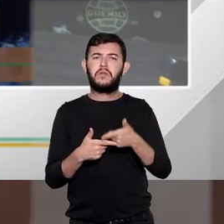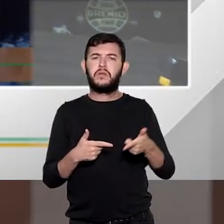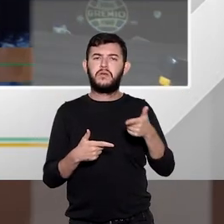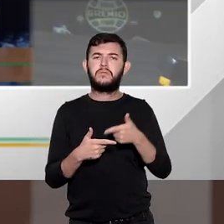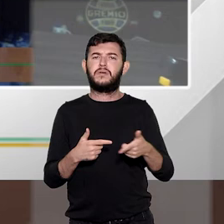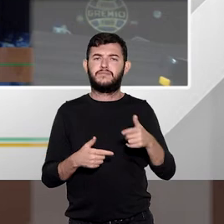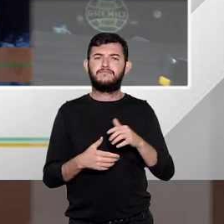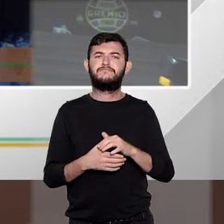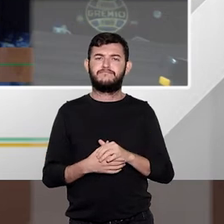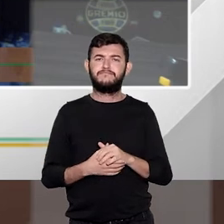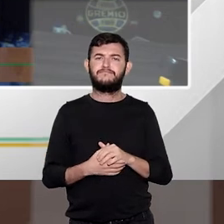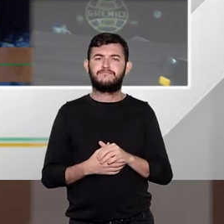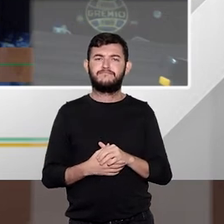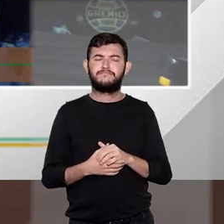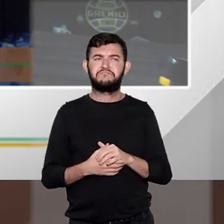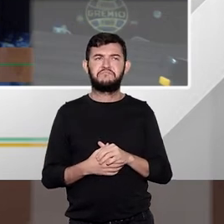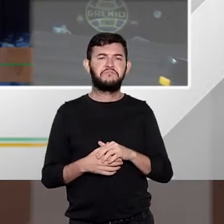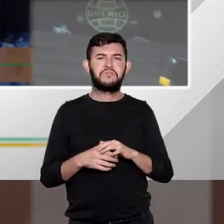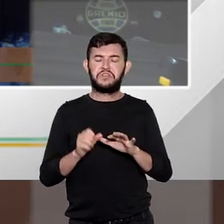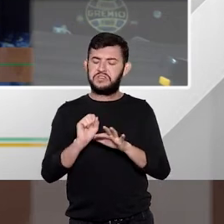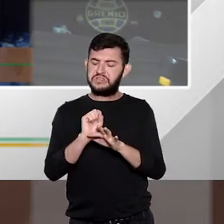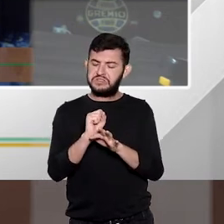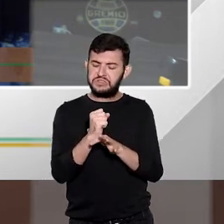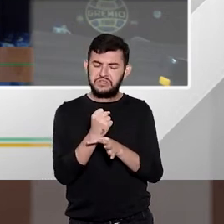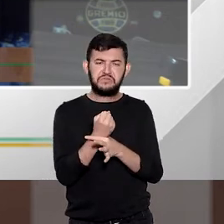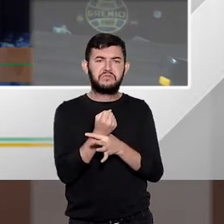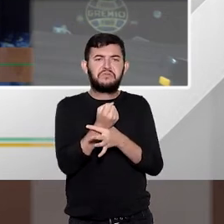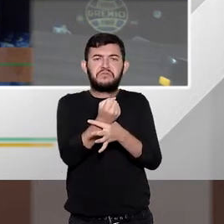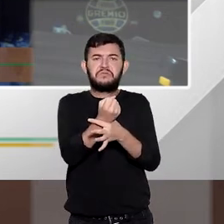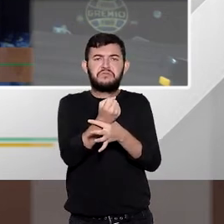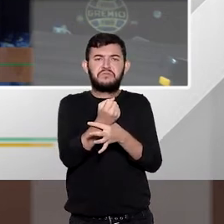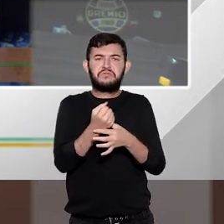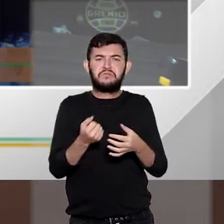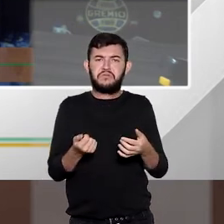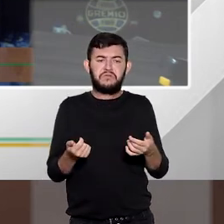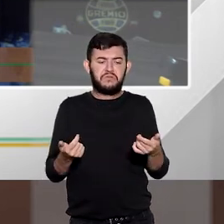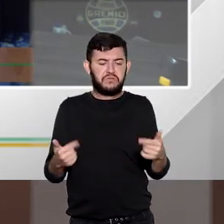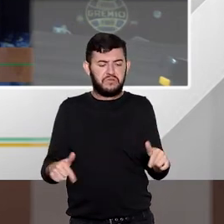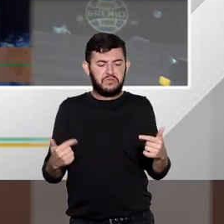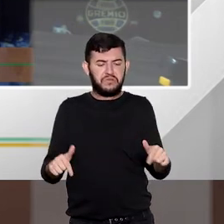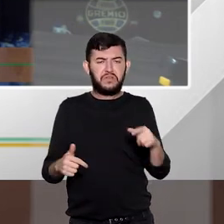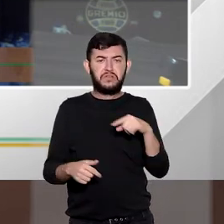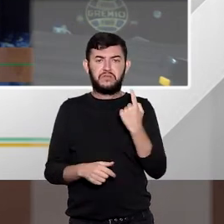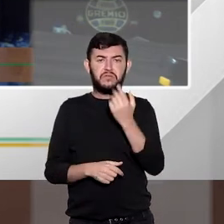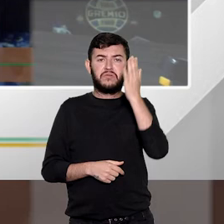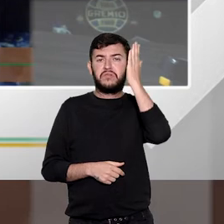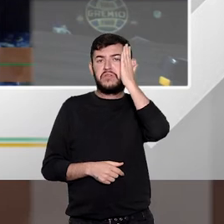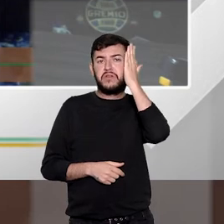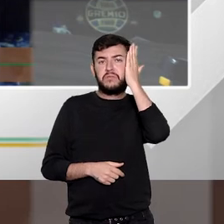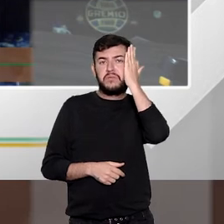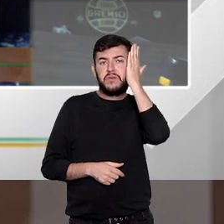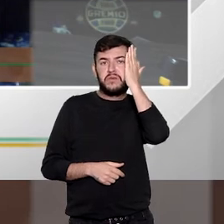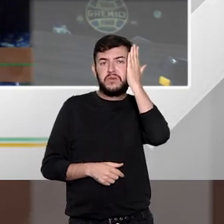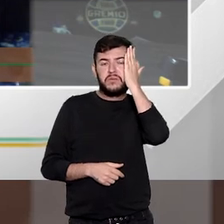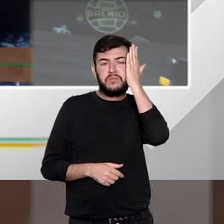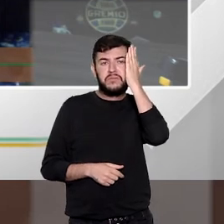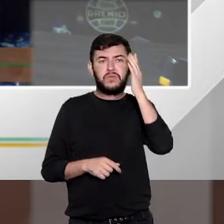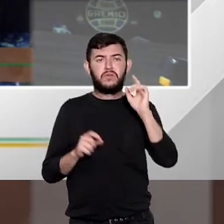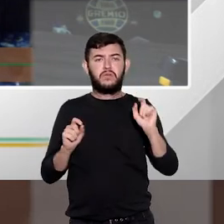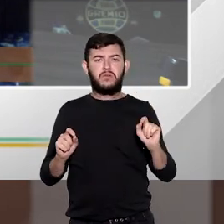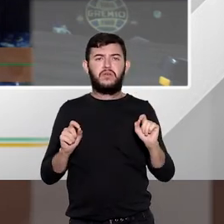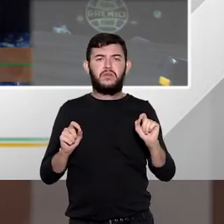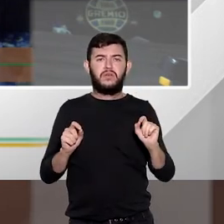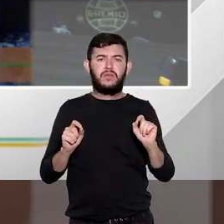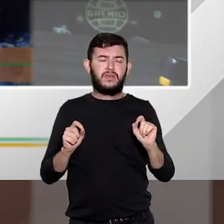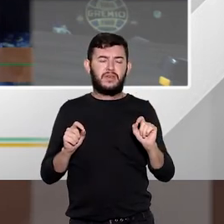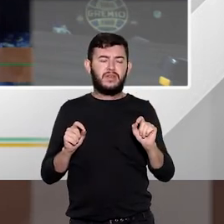você não tem uma segurança de saber exatamente, a não ser até o limite